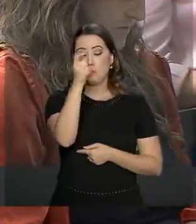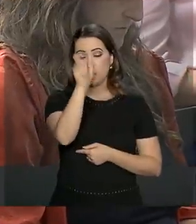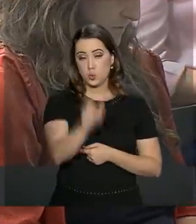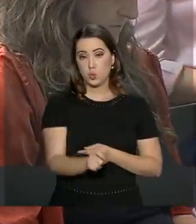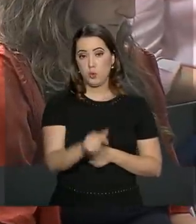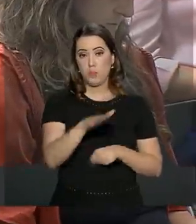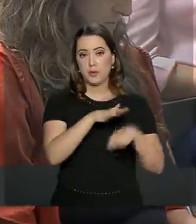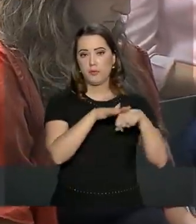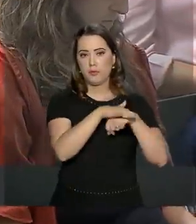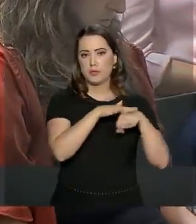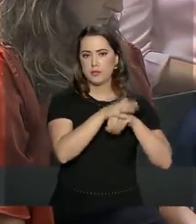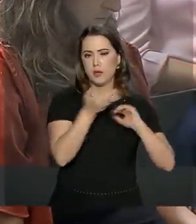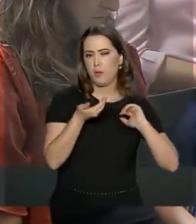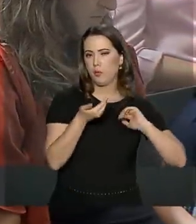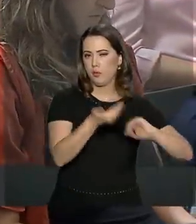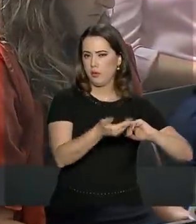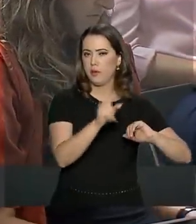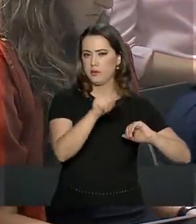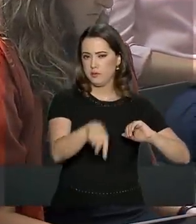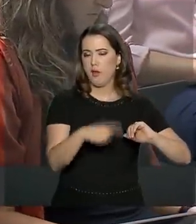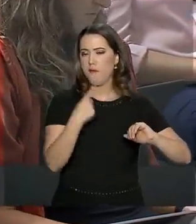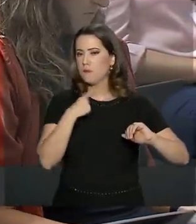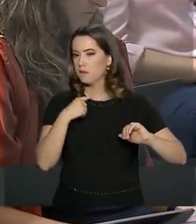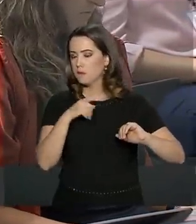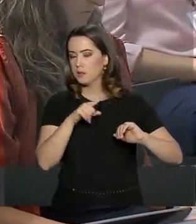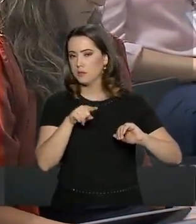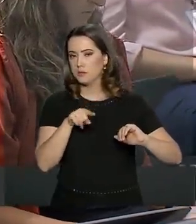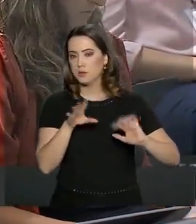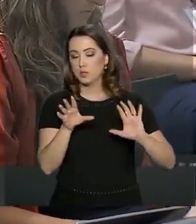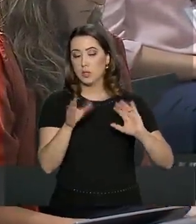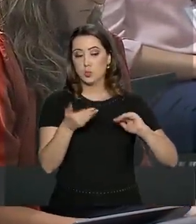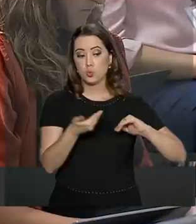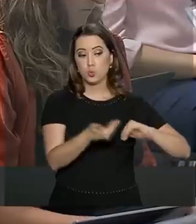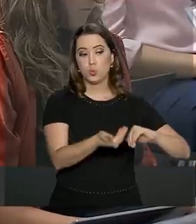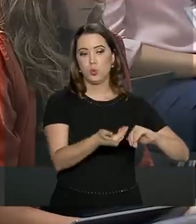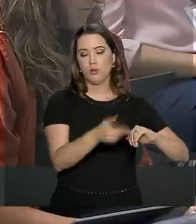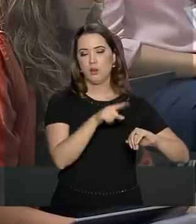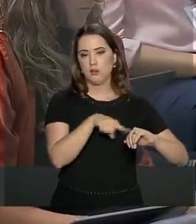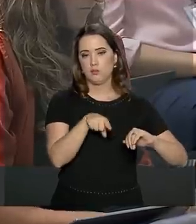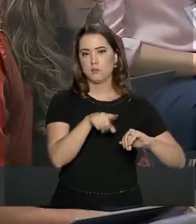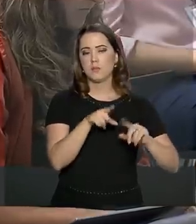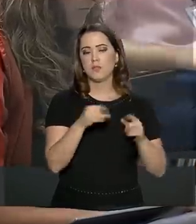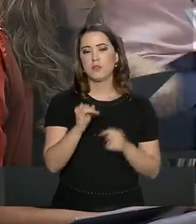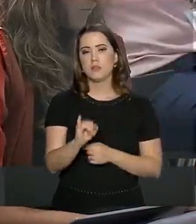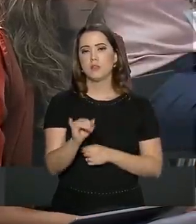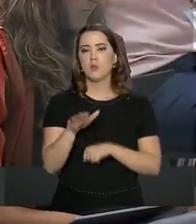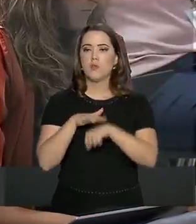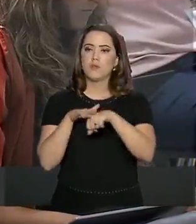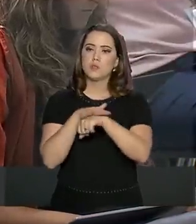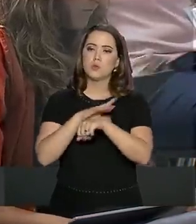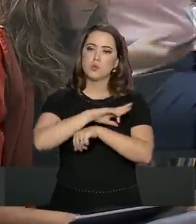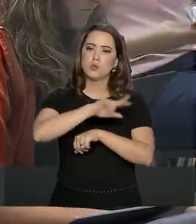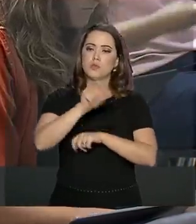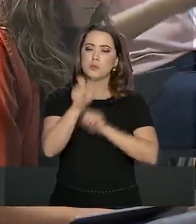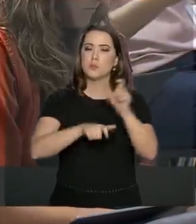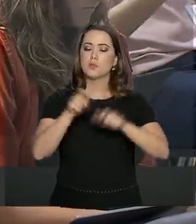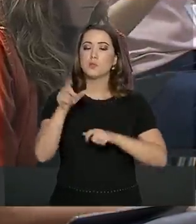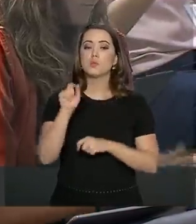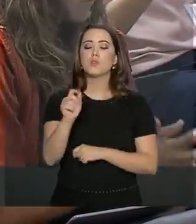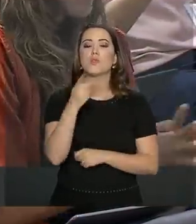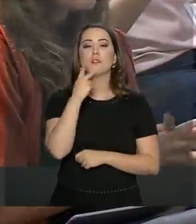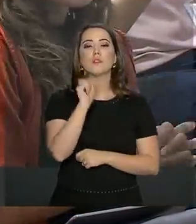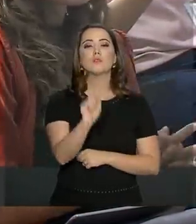é um pleito dos parlamentares e se ele conversou com mais alguém quem vai ser